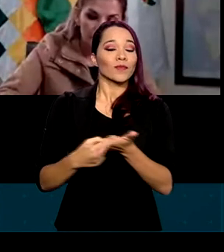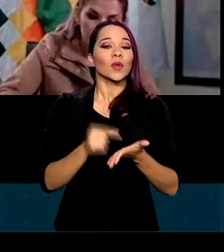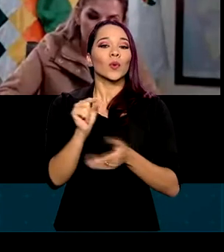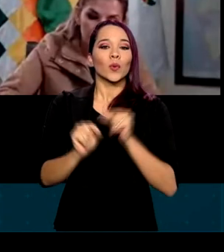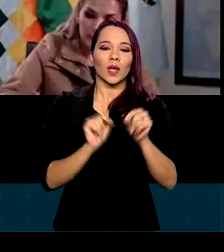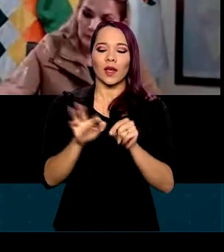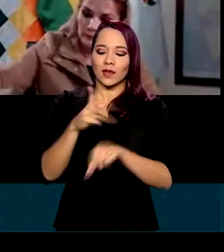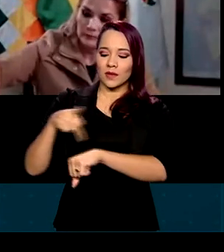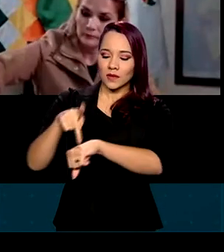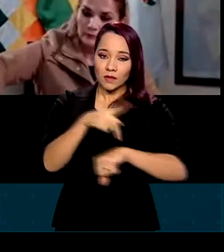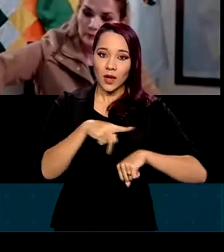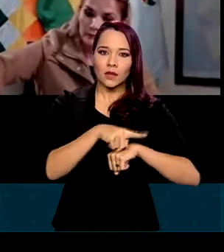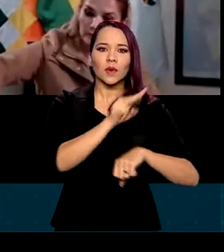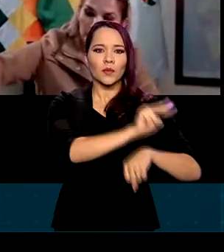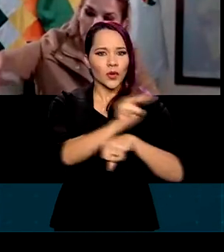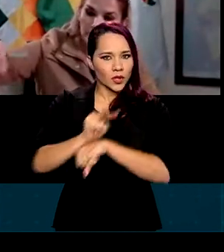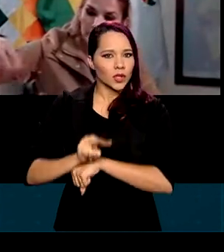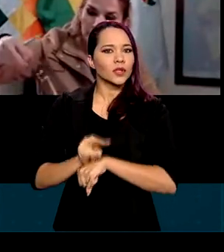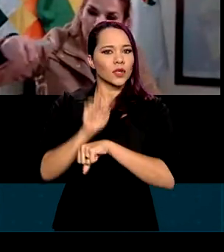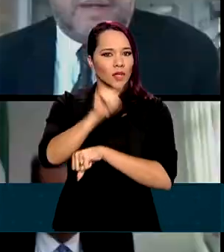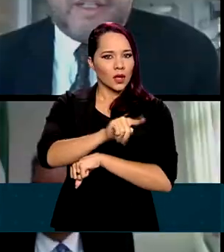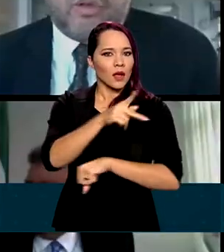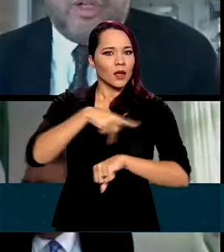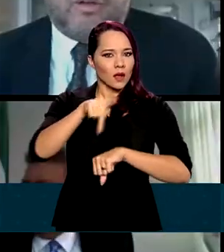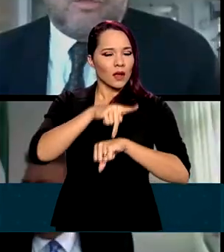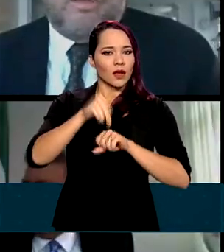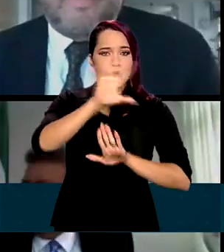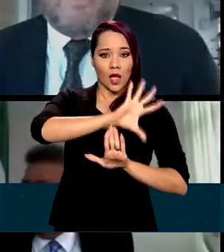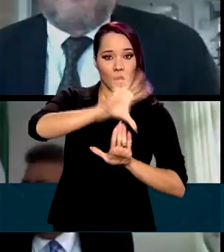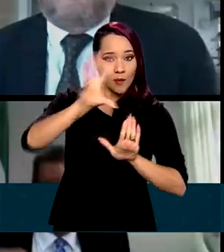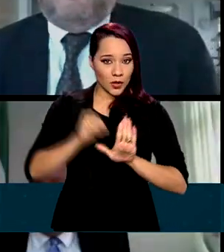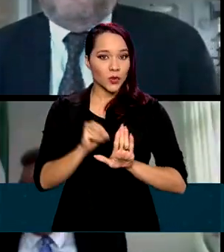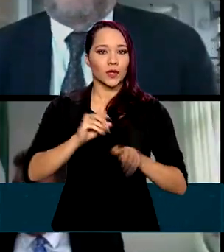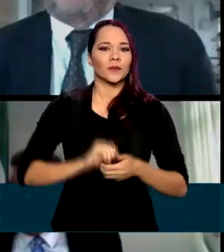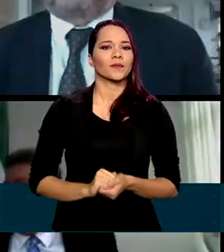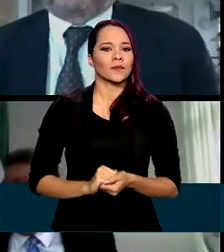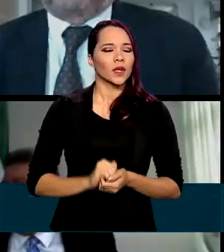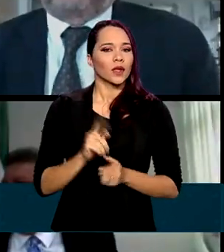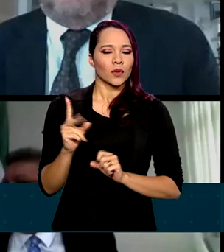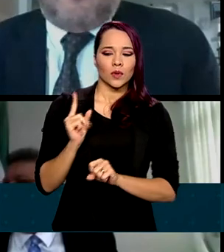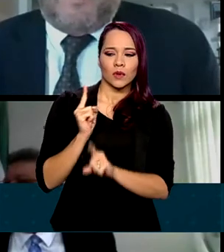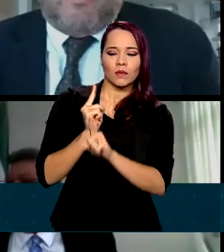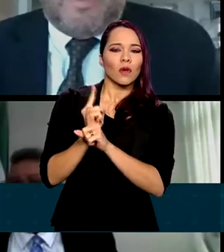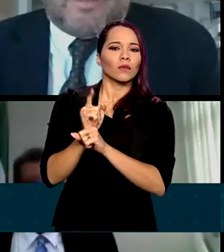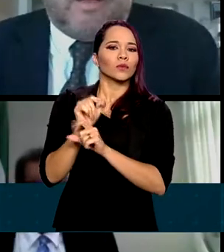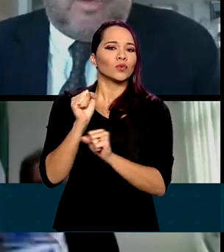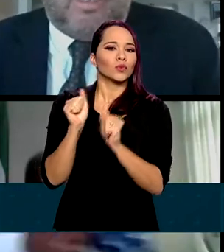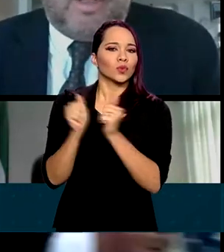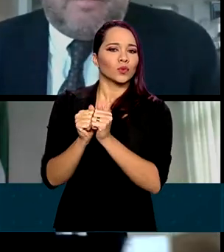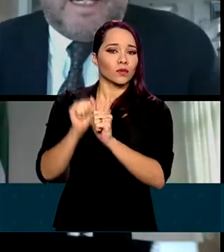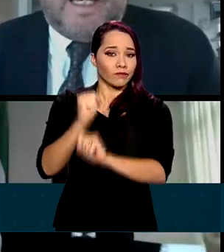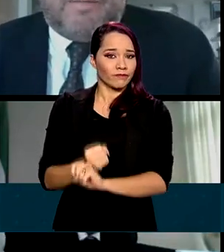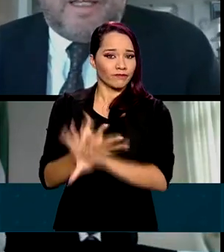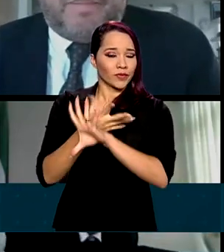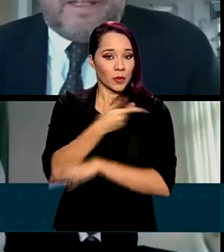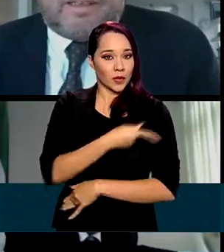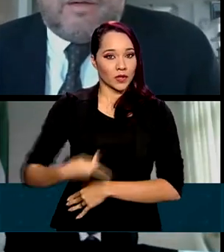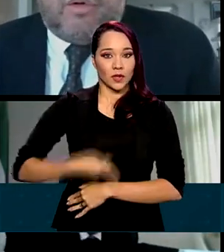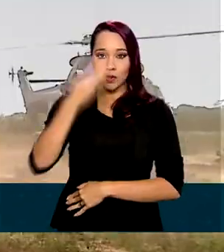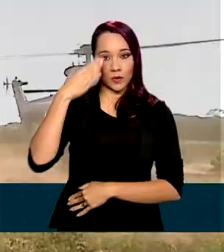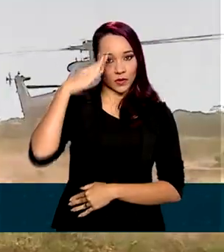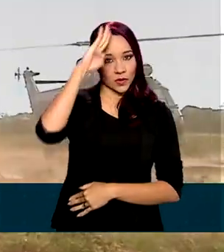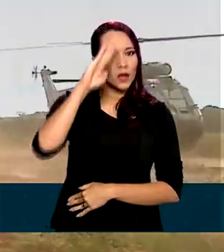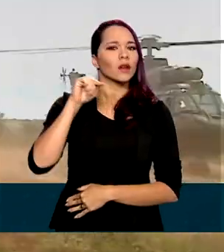países para a preservação da Amazônia. No encontro virtual com chefes de Estado, o presidente da República, Jair